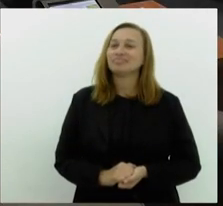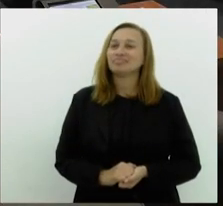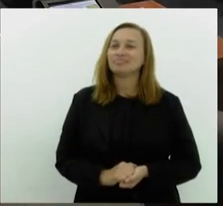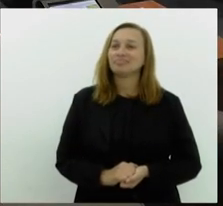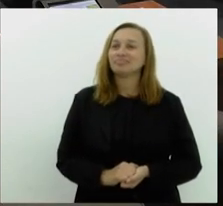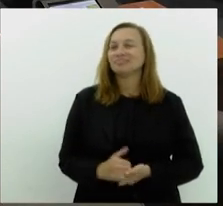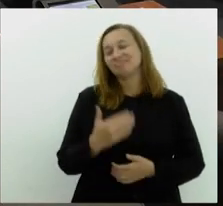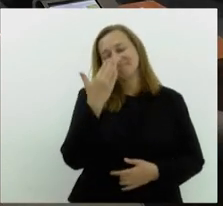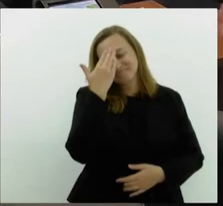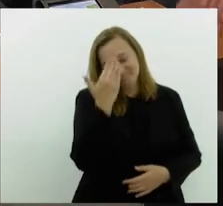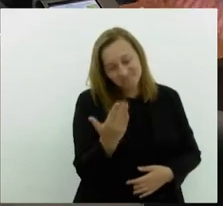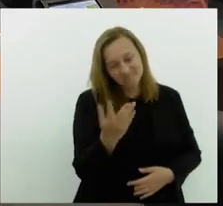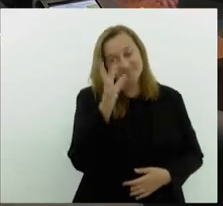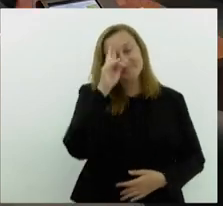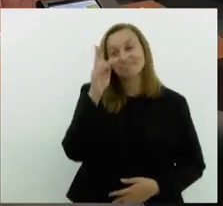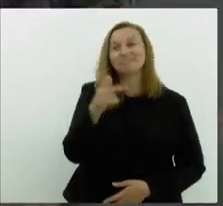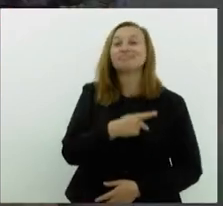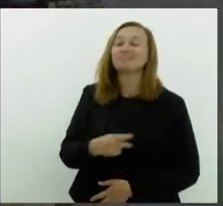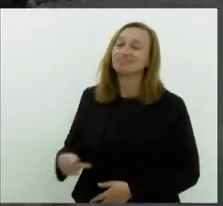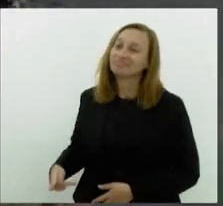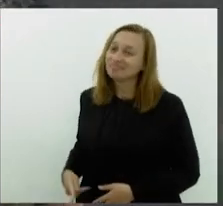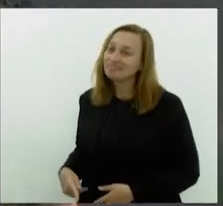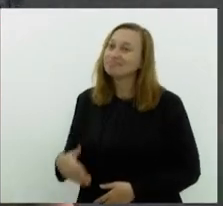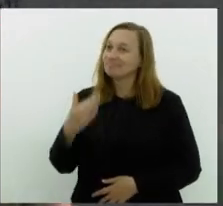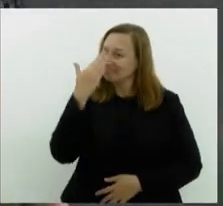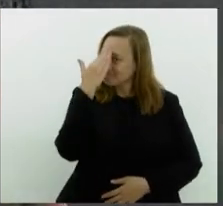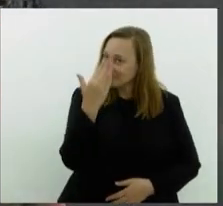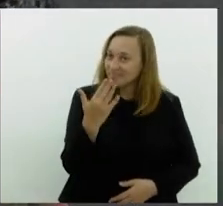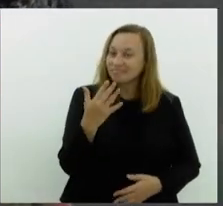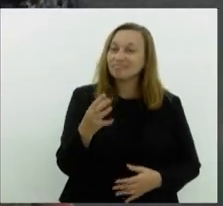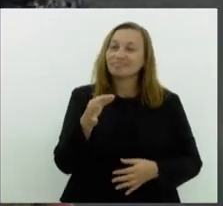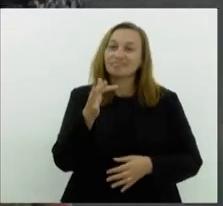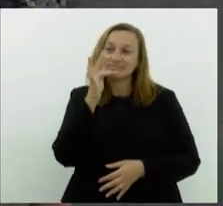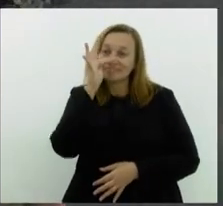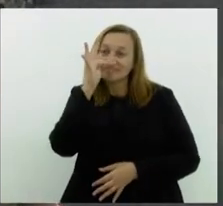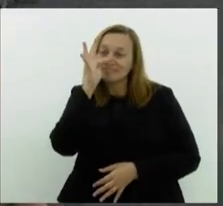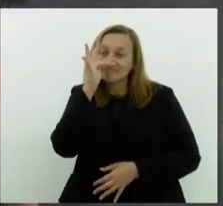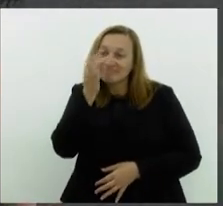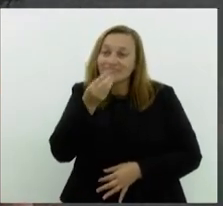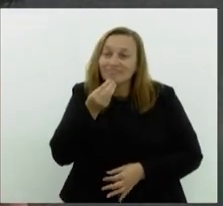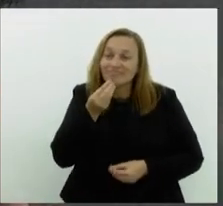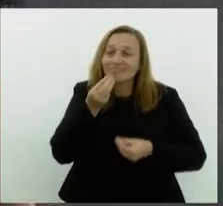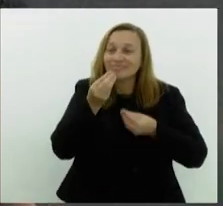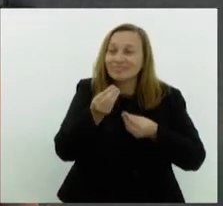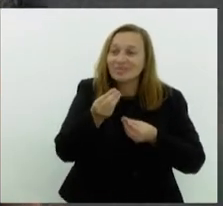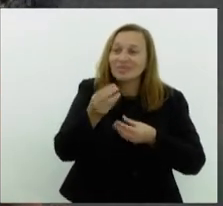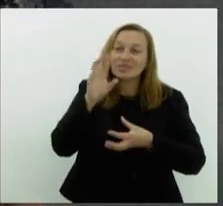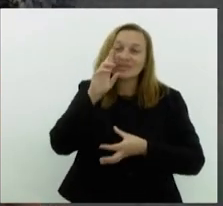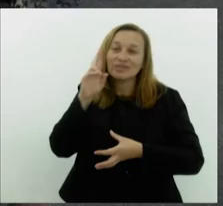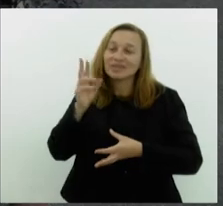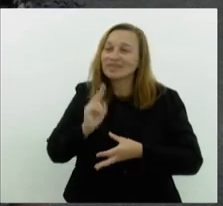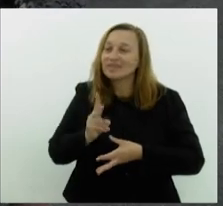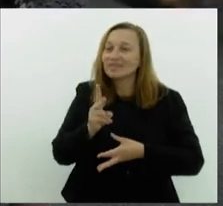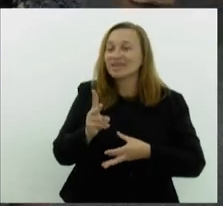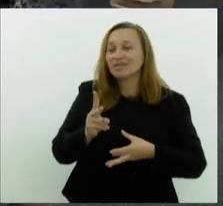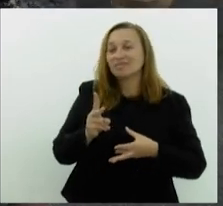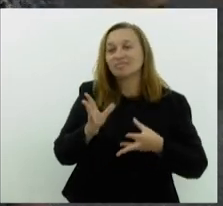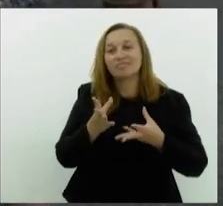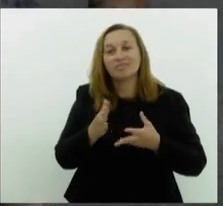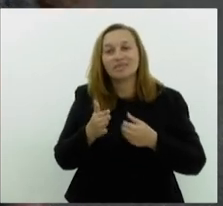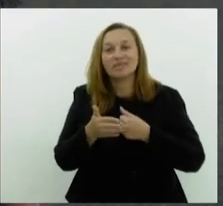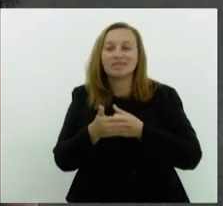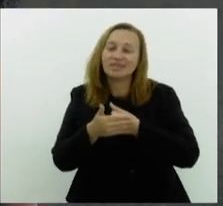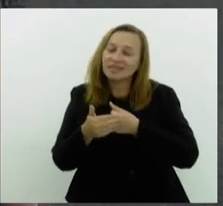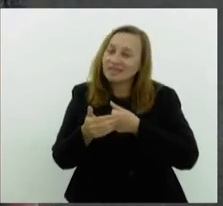Muito obrigada, senhor presidente, obrigada pelas flores, eu sou sempre muito gentil, só sabe do